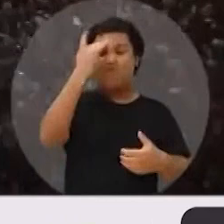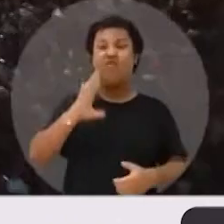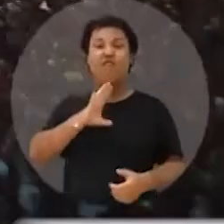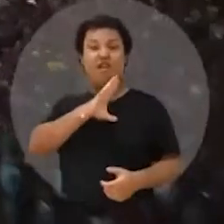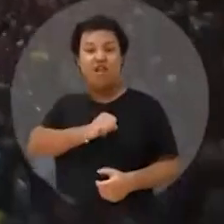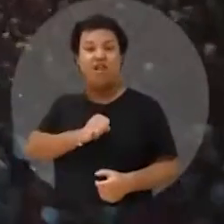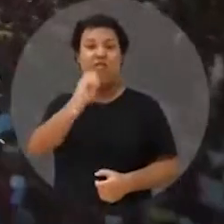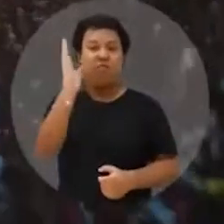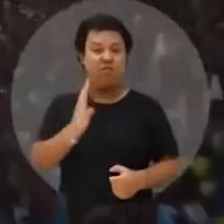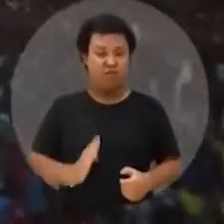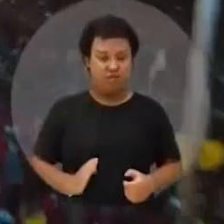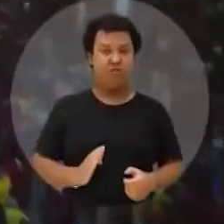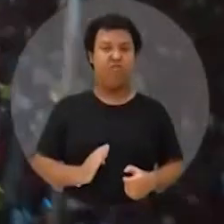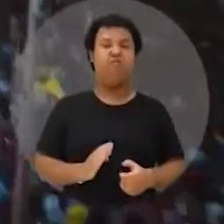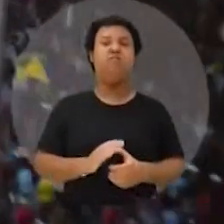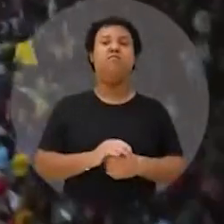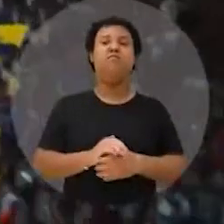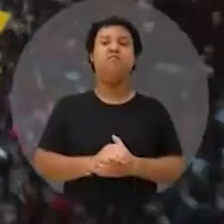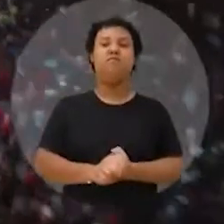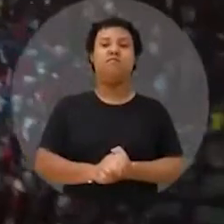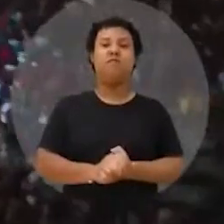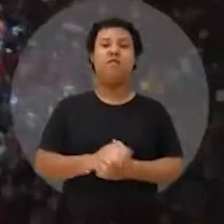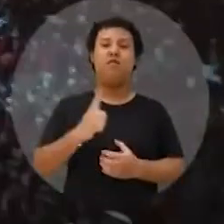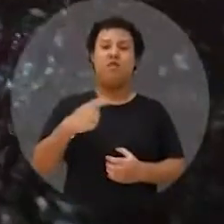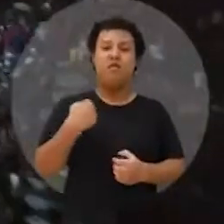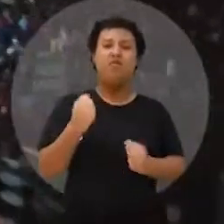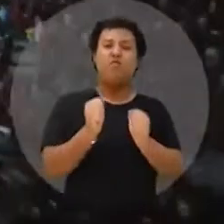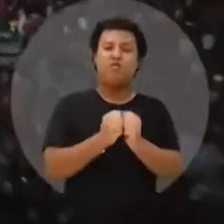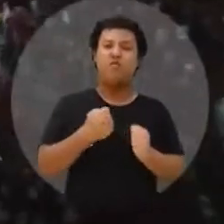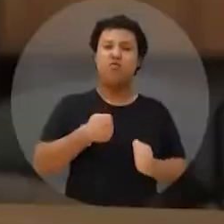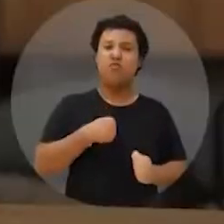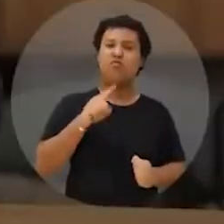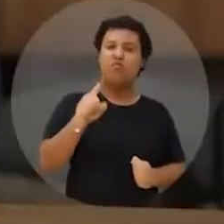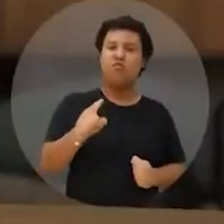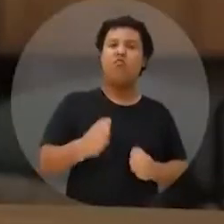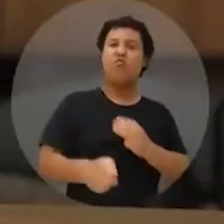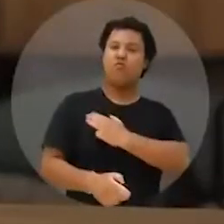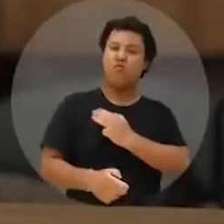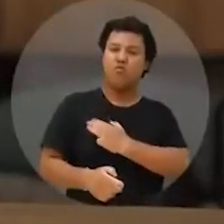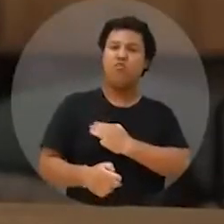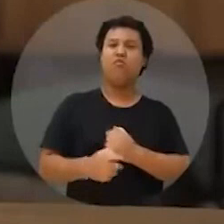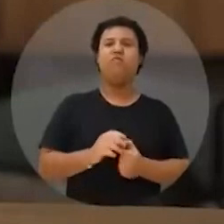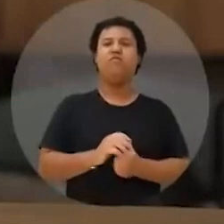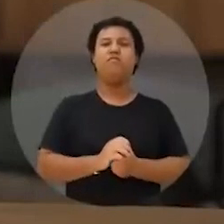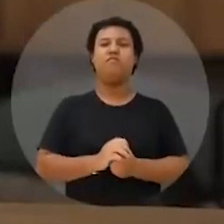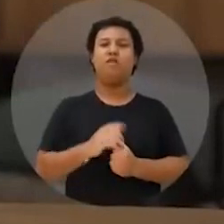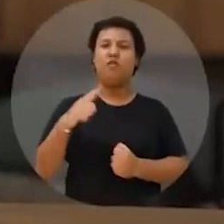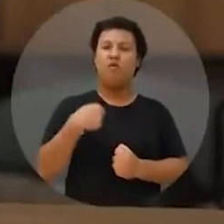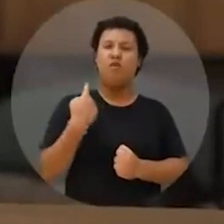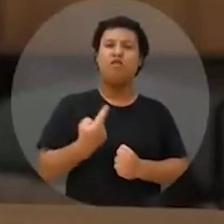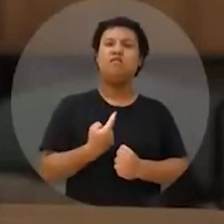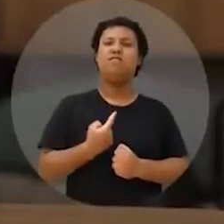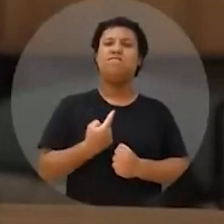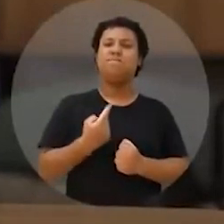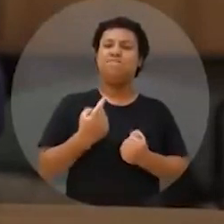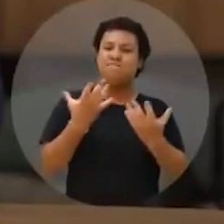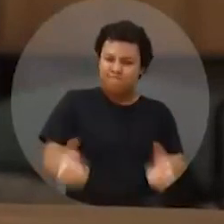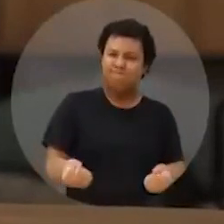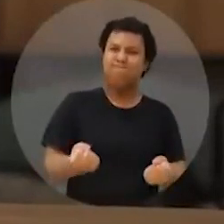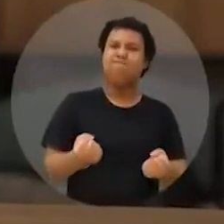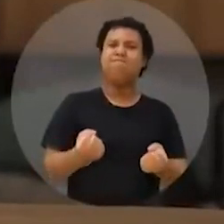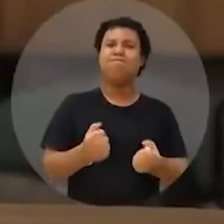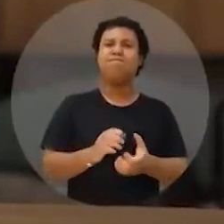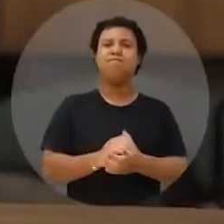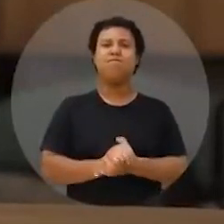verdadeiros patriotas desse país. Vamos juntos, eu, você e o Lula, verás que o filho